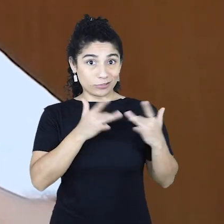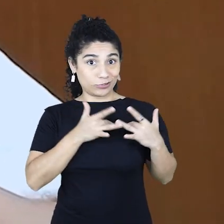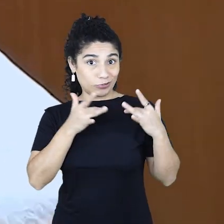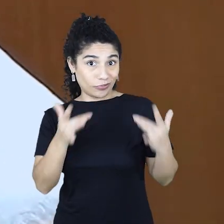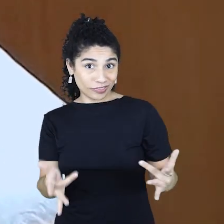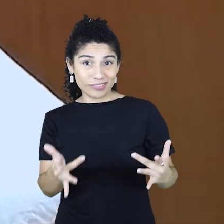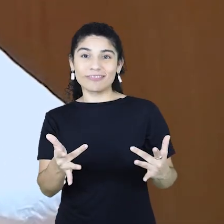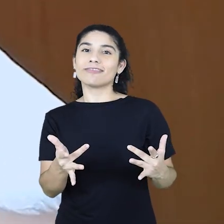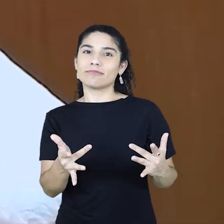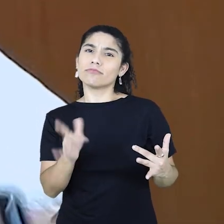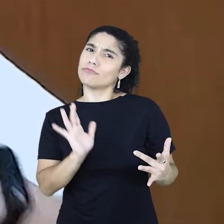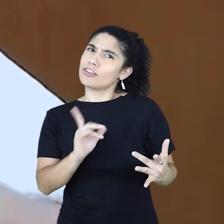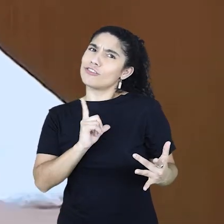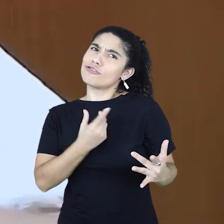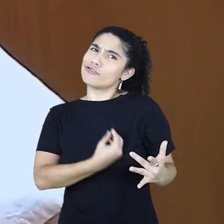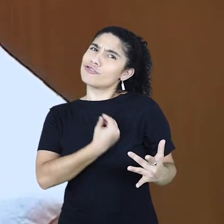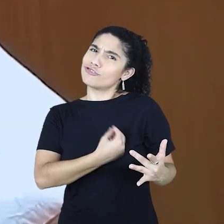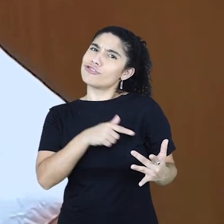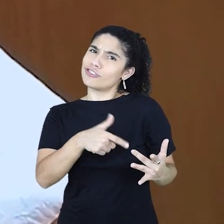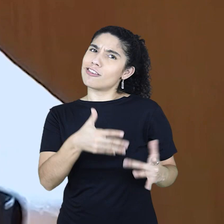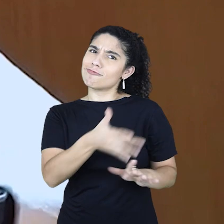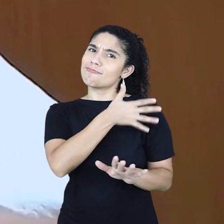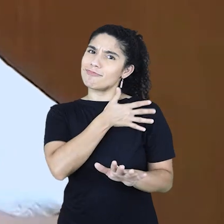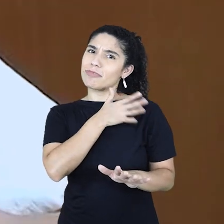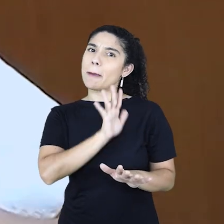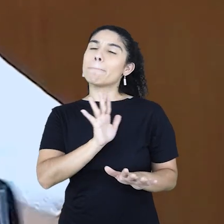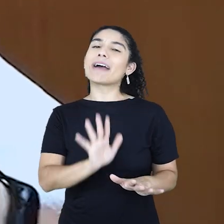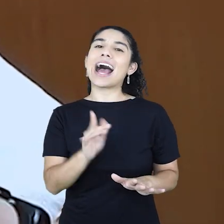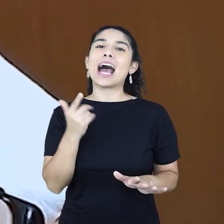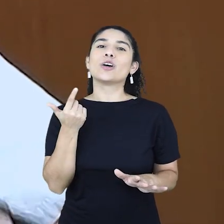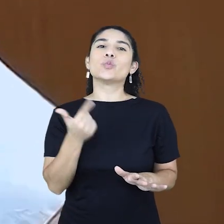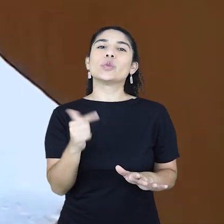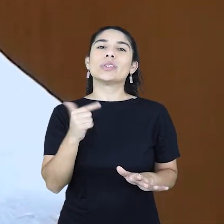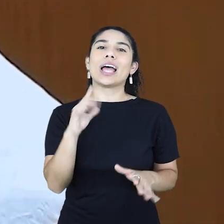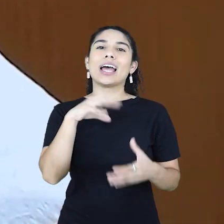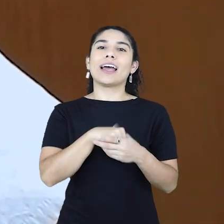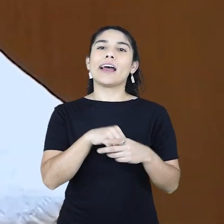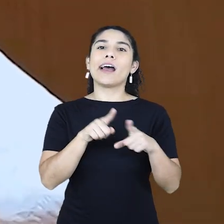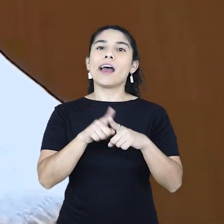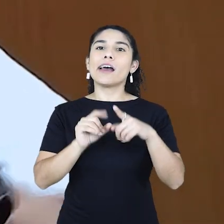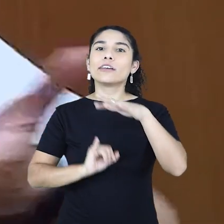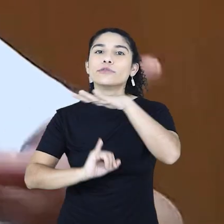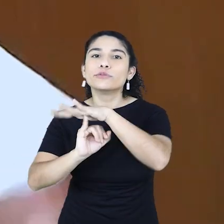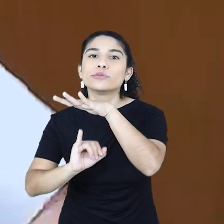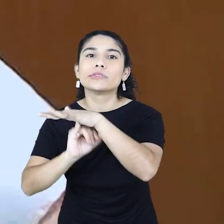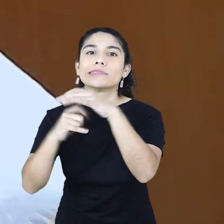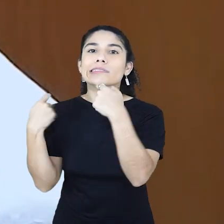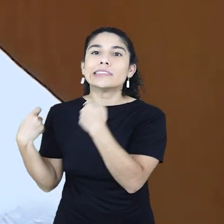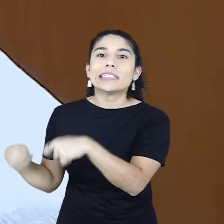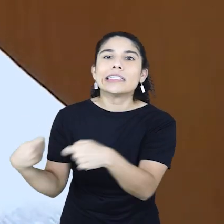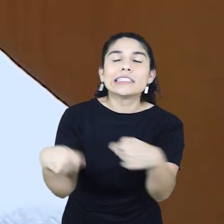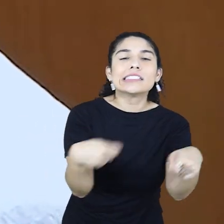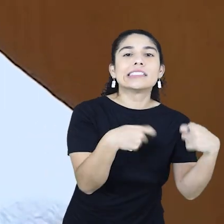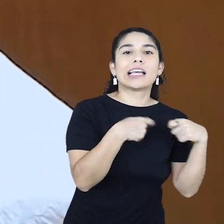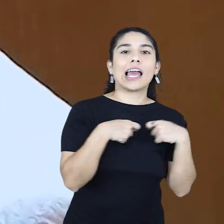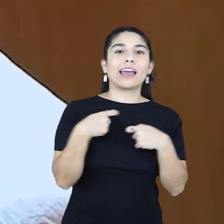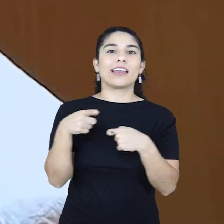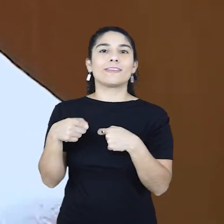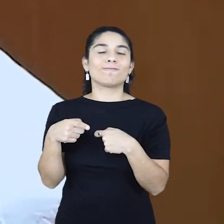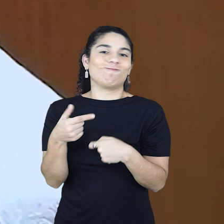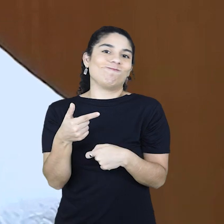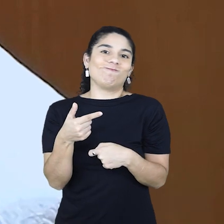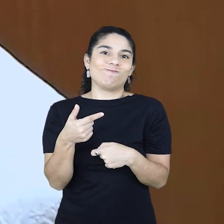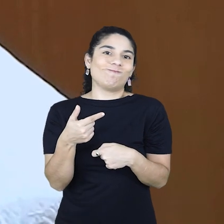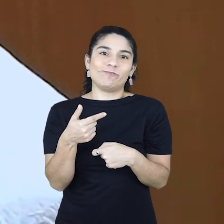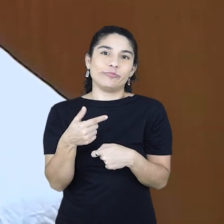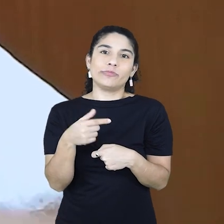solidária traz, sendo uma alternativa que já existe, só não tem os meios, e a fundação necessária para ser